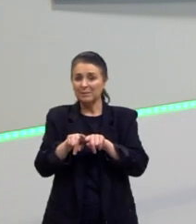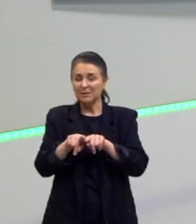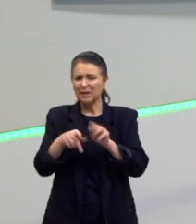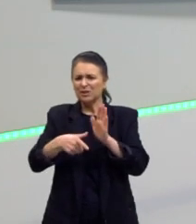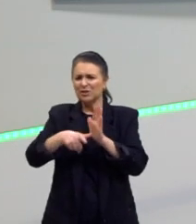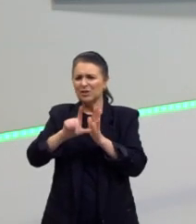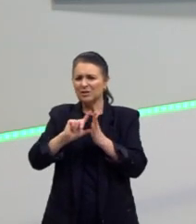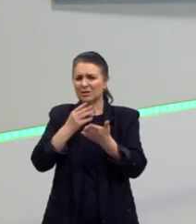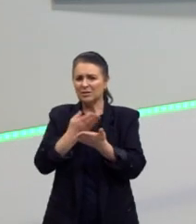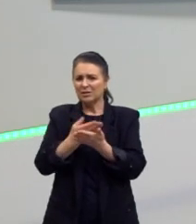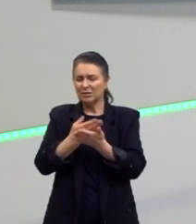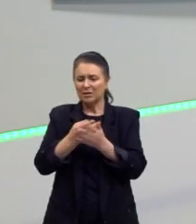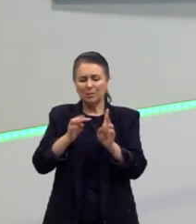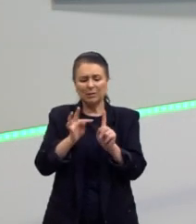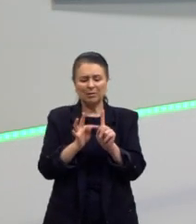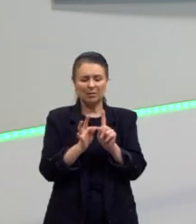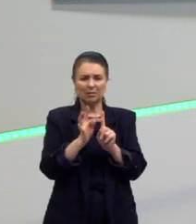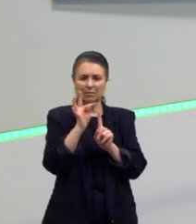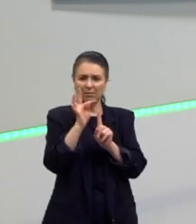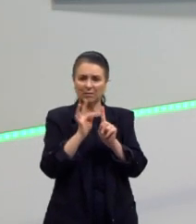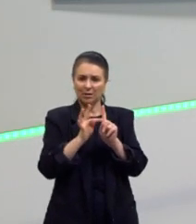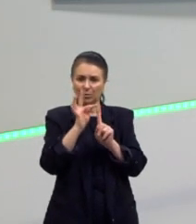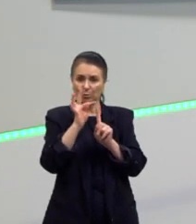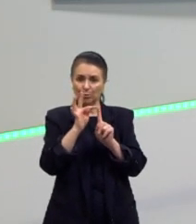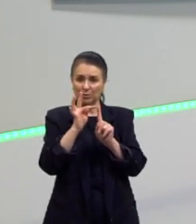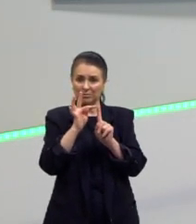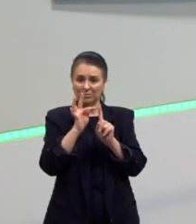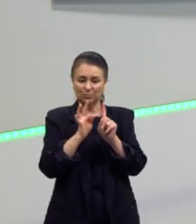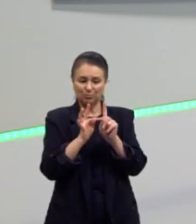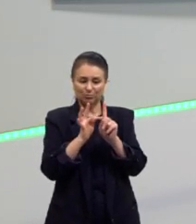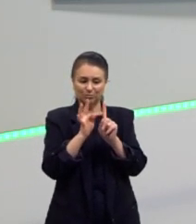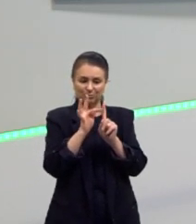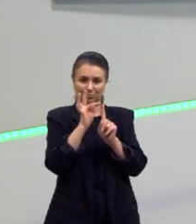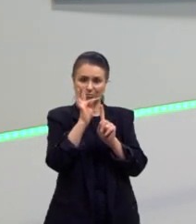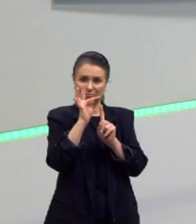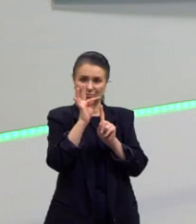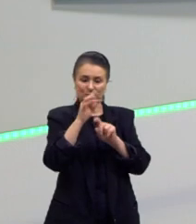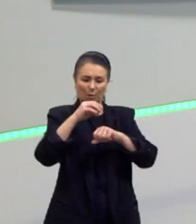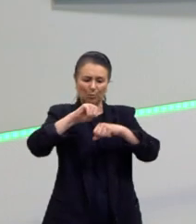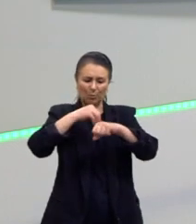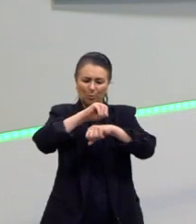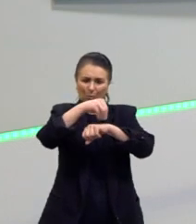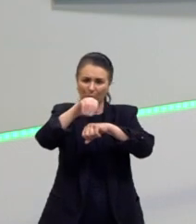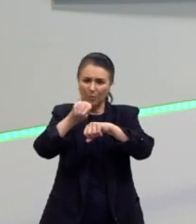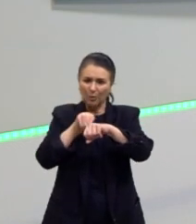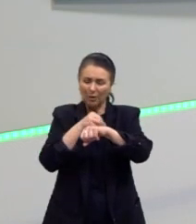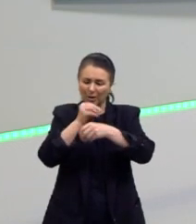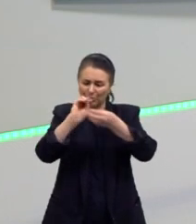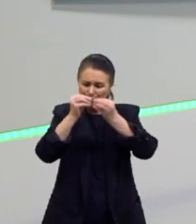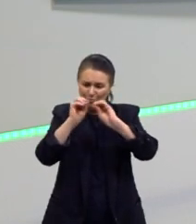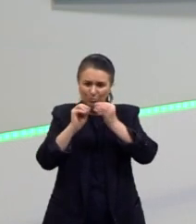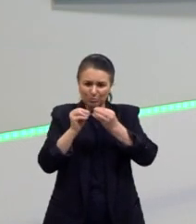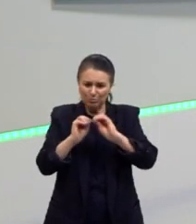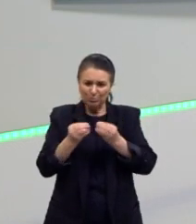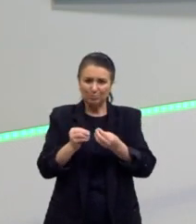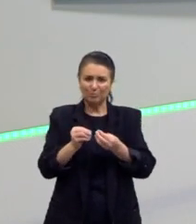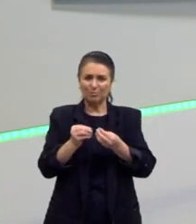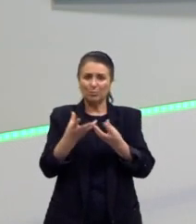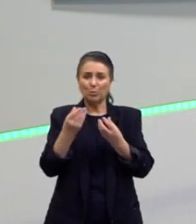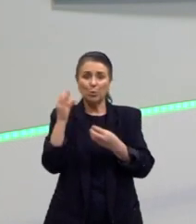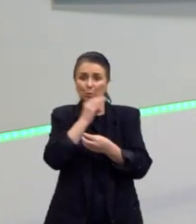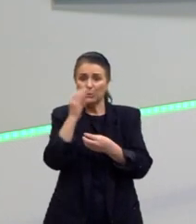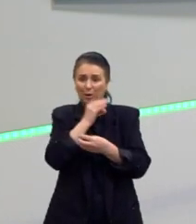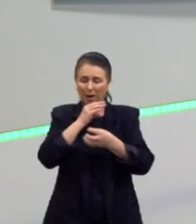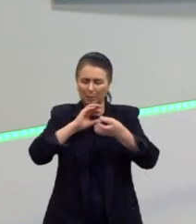temperatura alta? São a agitação dessas moléculas. Então, esse material começa a ficar tão agitado